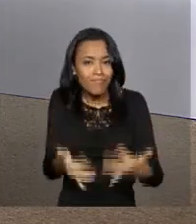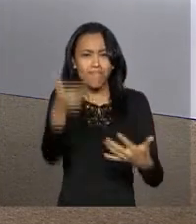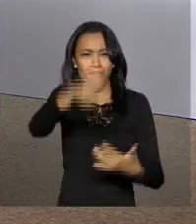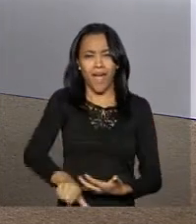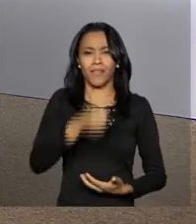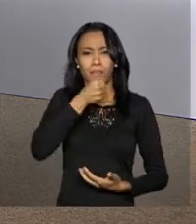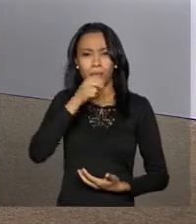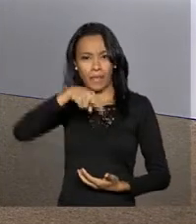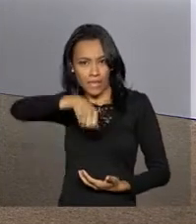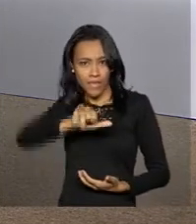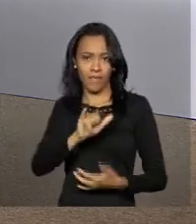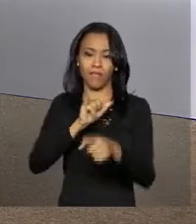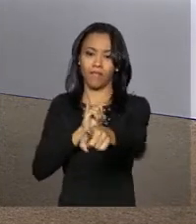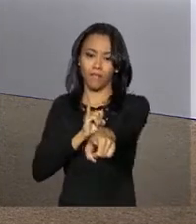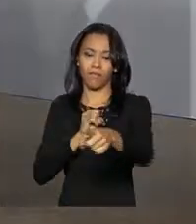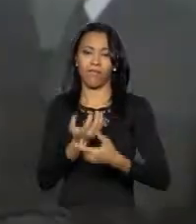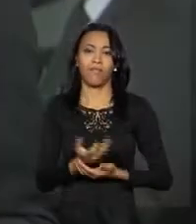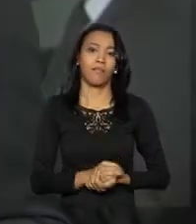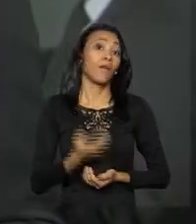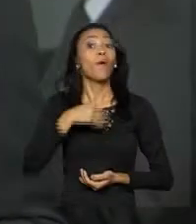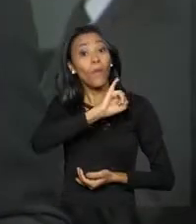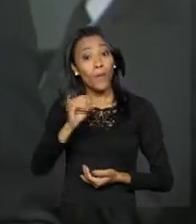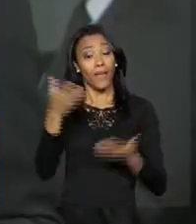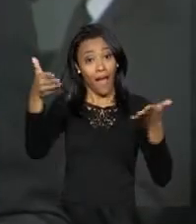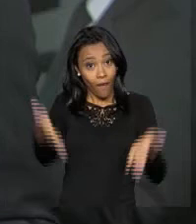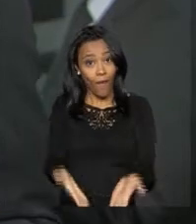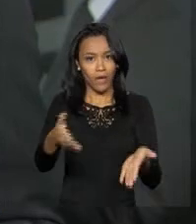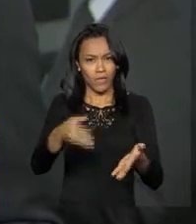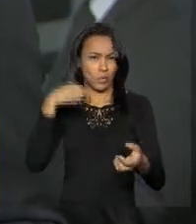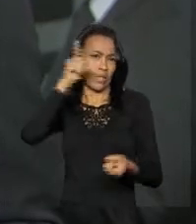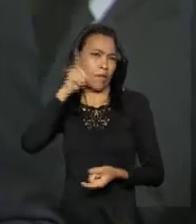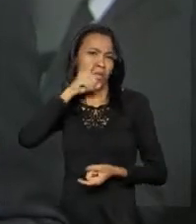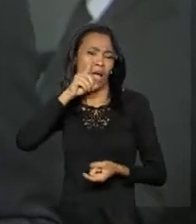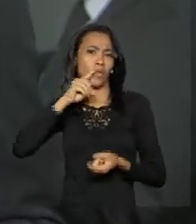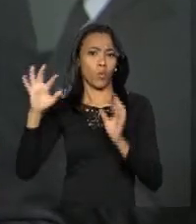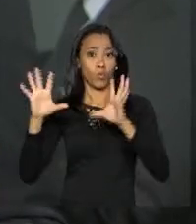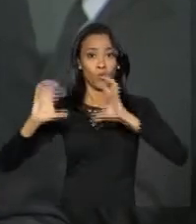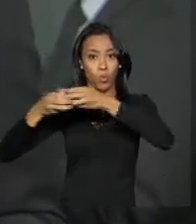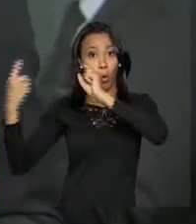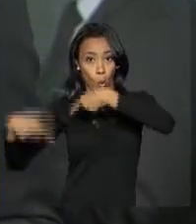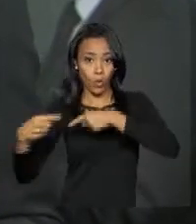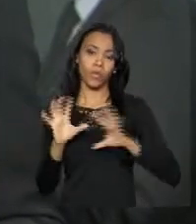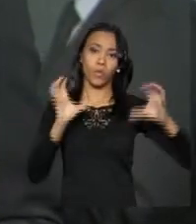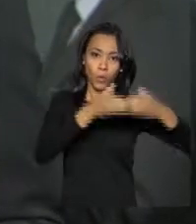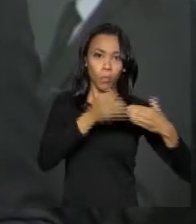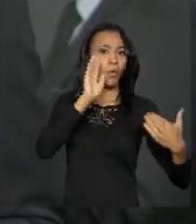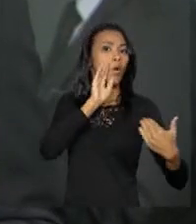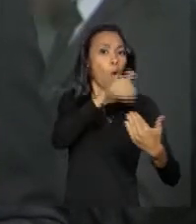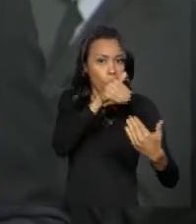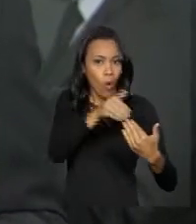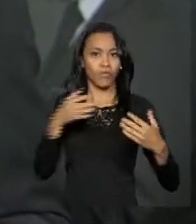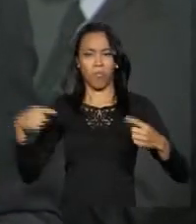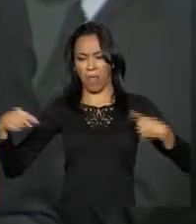as informações. Ney? Oi Aline, neste momento os deputados contra e a favor ao processo de impedimento estão discursando na tribuna da